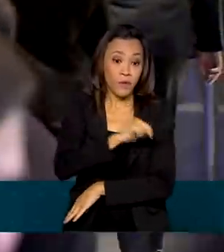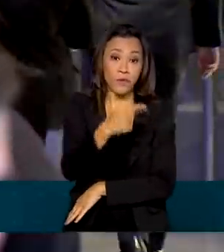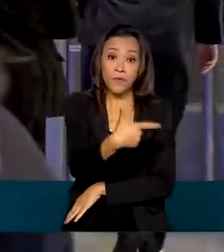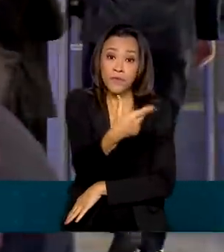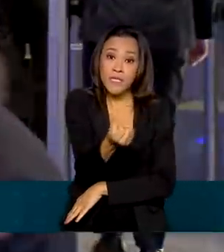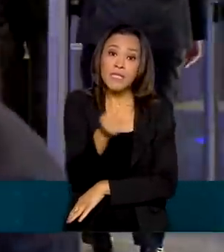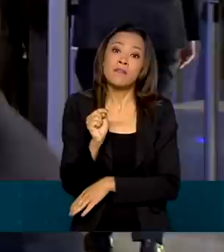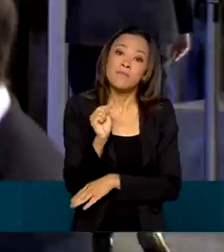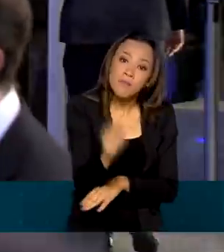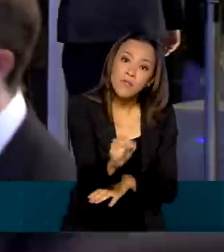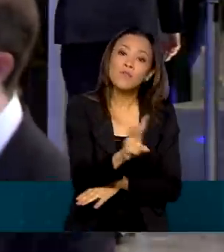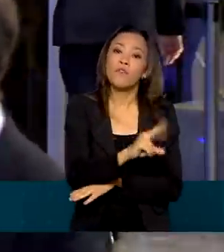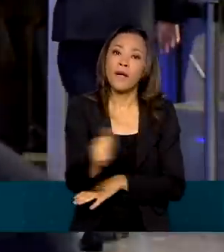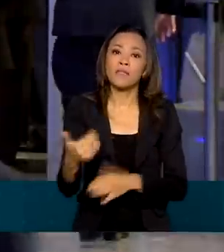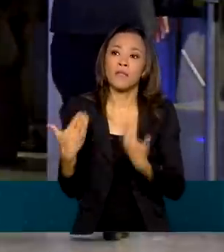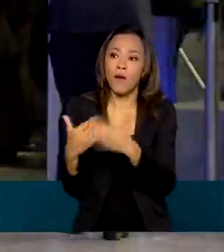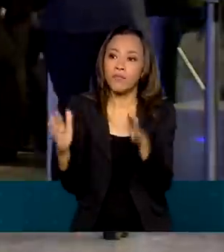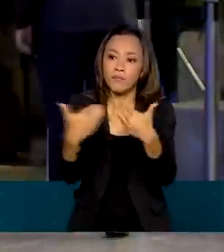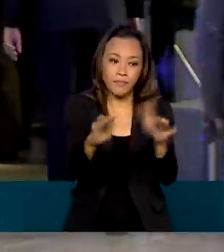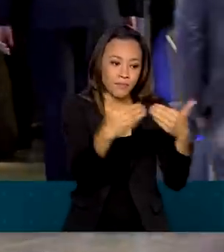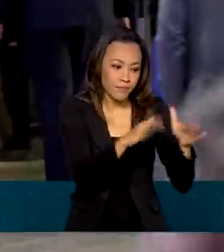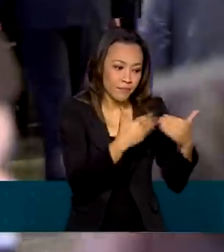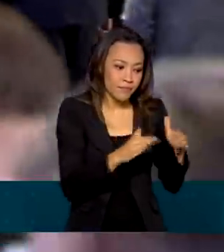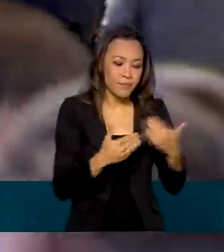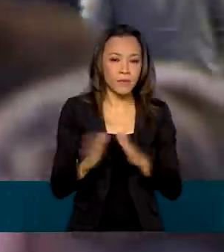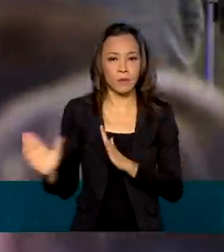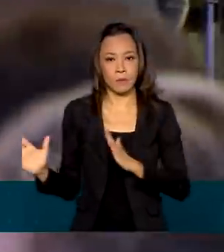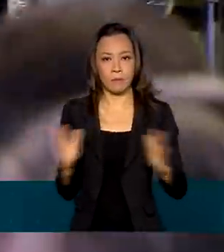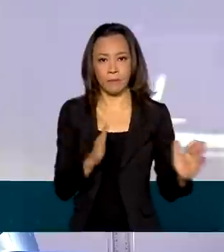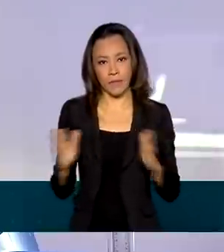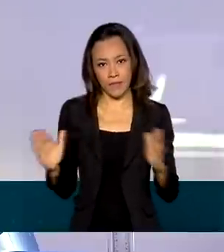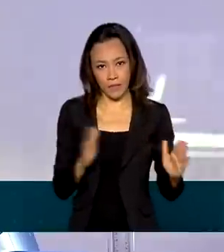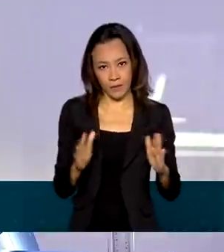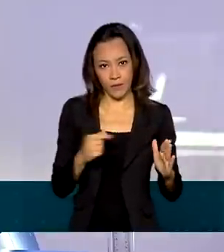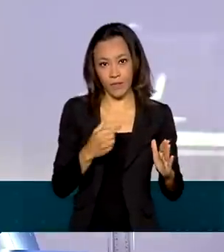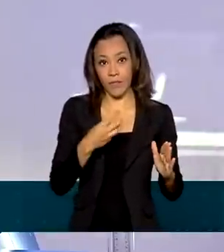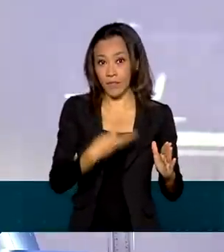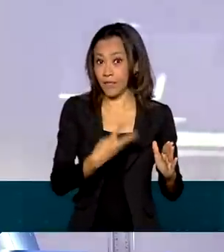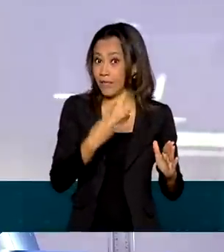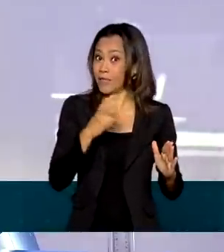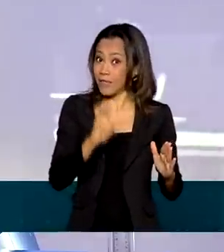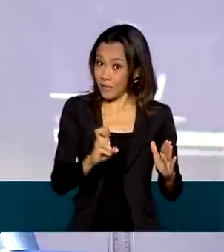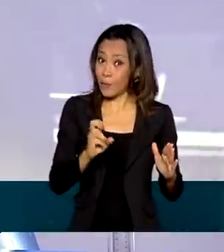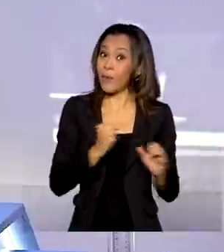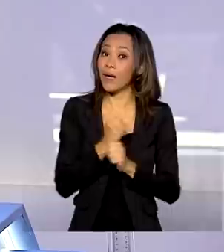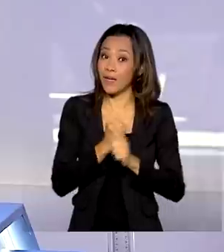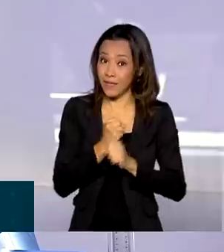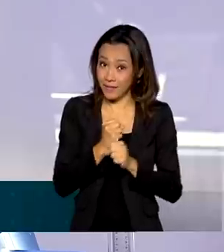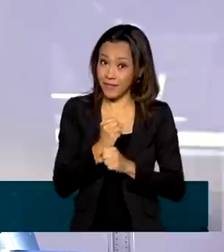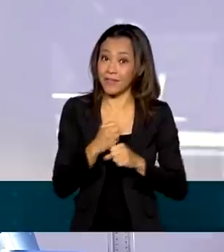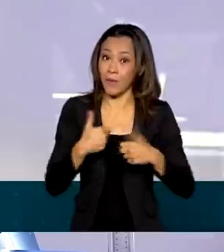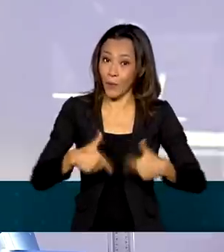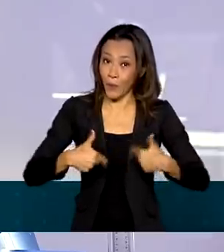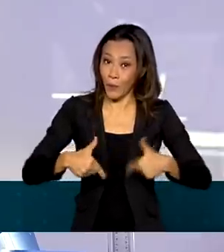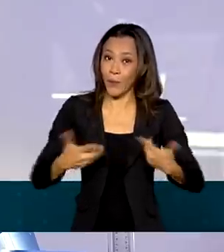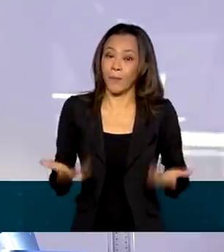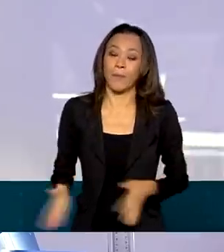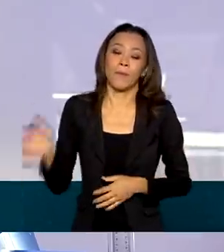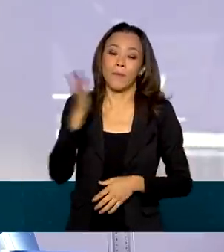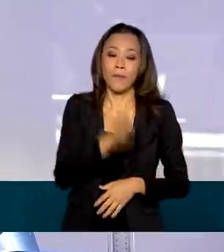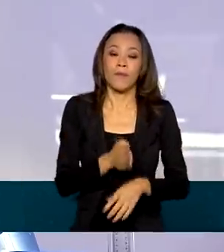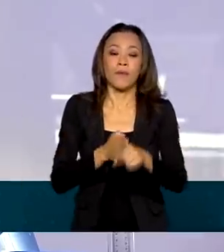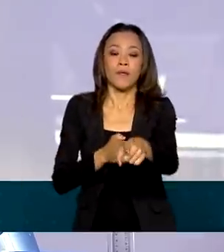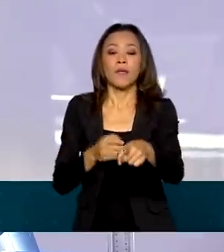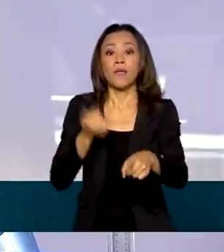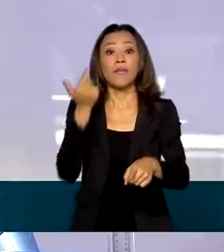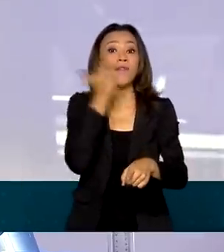indiretos serão gerados com a concessão pelo prazo de 35 anos. Quem está ganhando hoje aqui é a população do Rio de Janeiro.